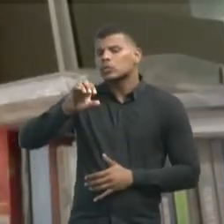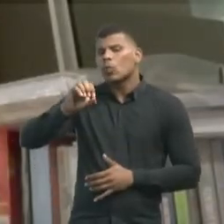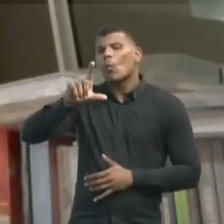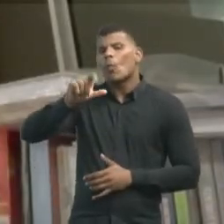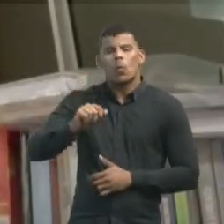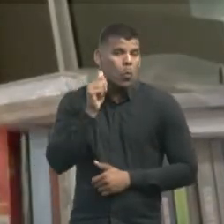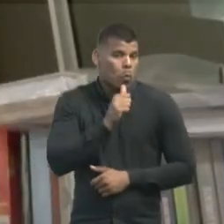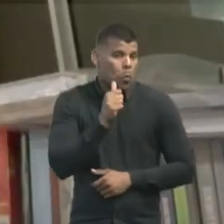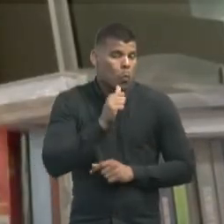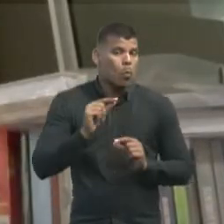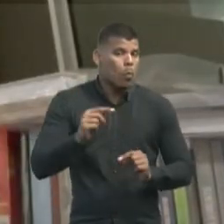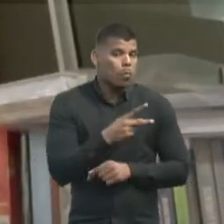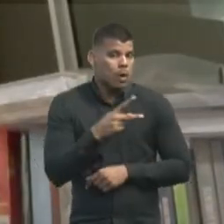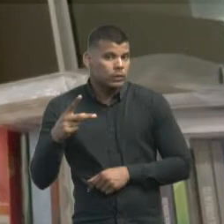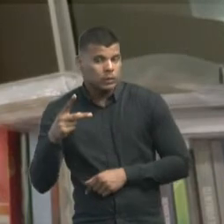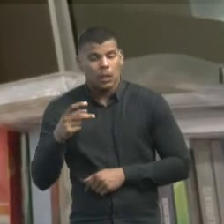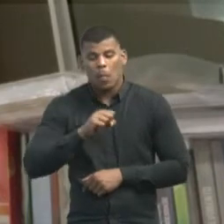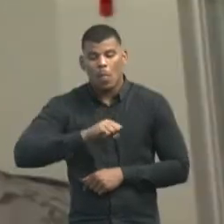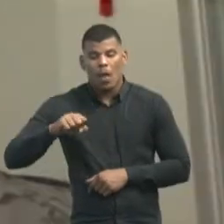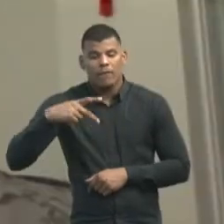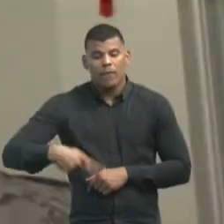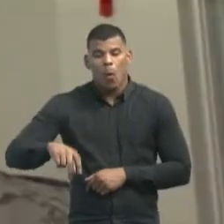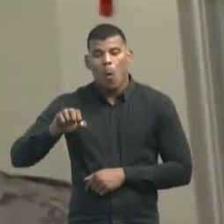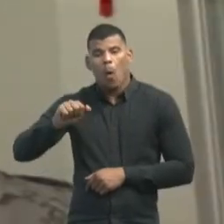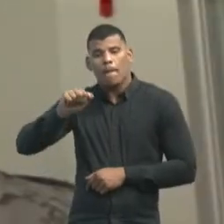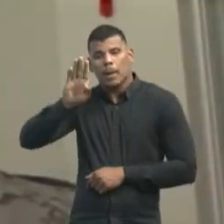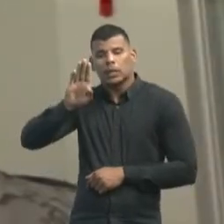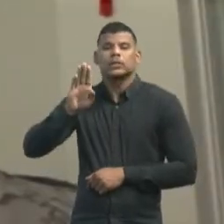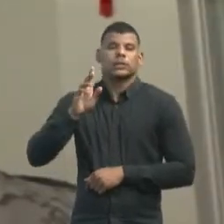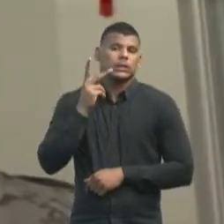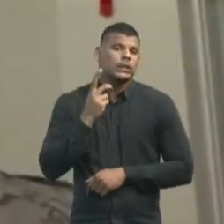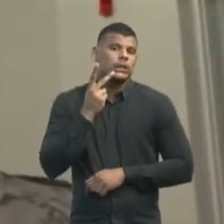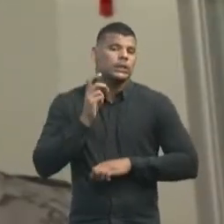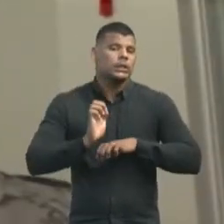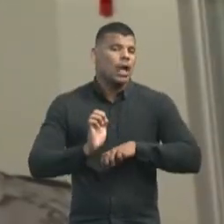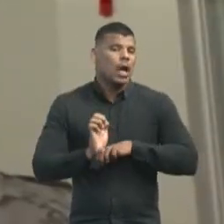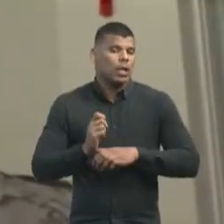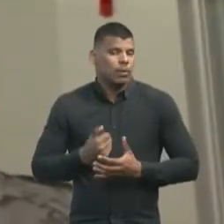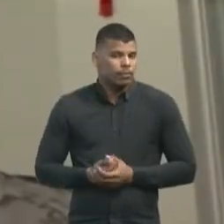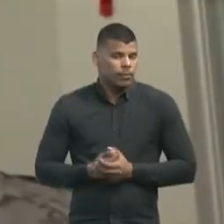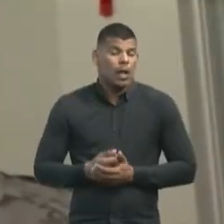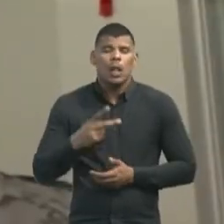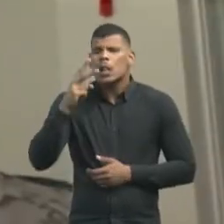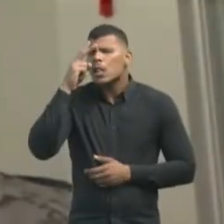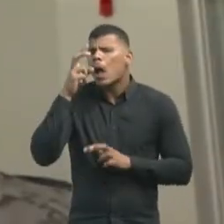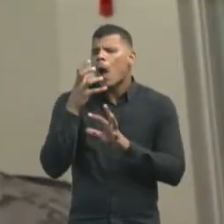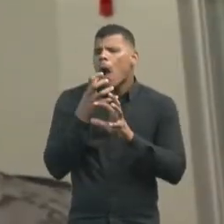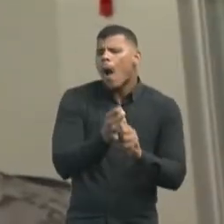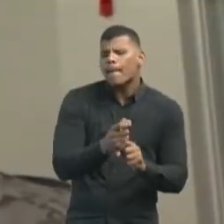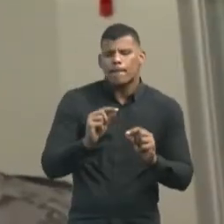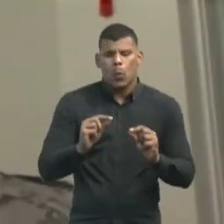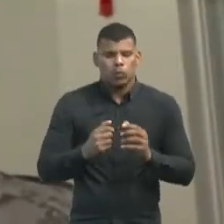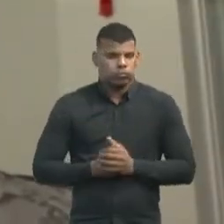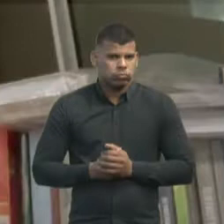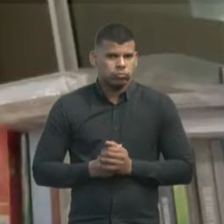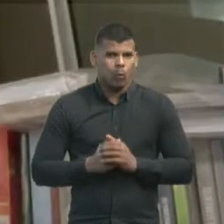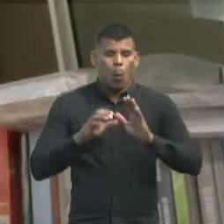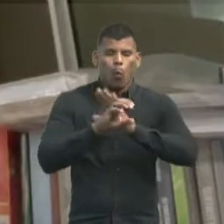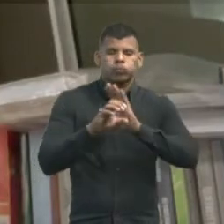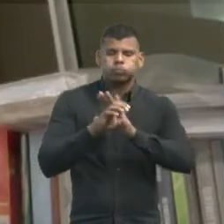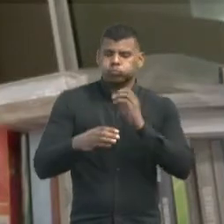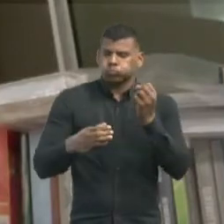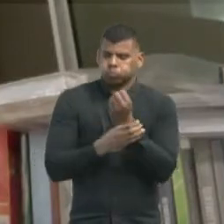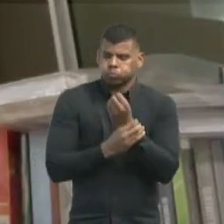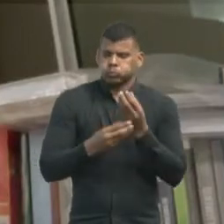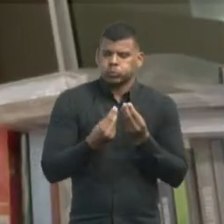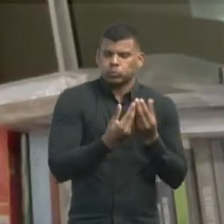Comissão de Defesa dos Animais da OAB Ceará e lembra que a própria Constituição já assegura direito aos animais. É